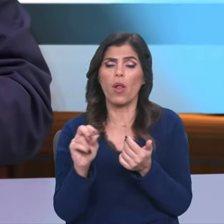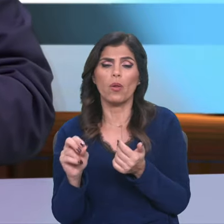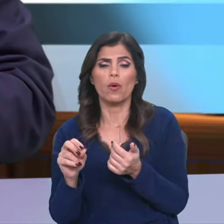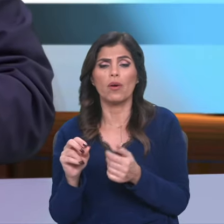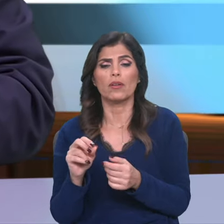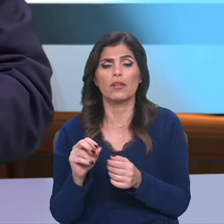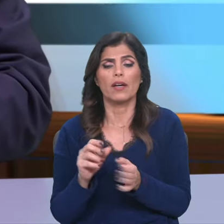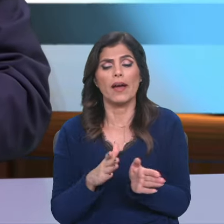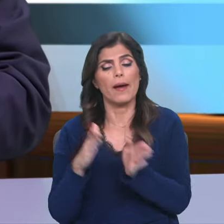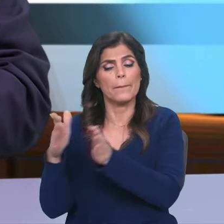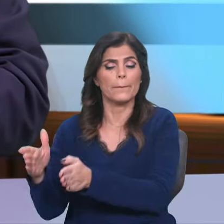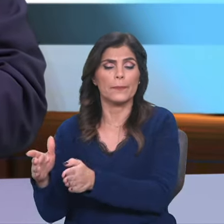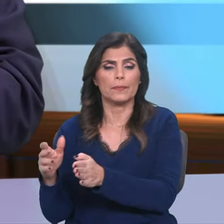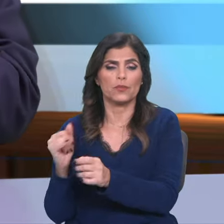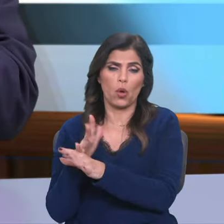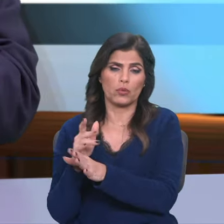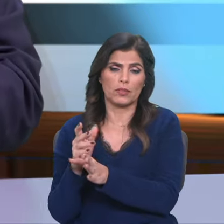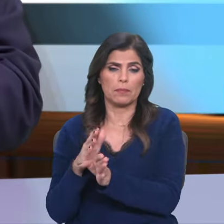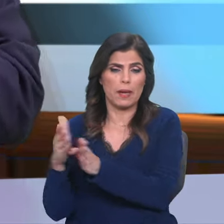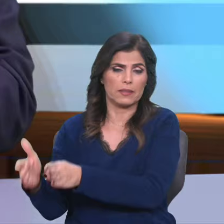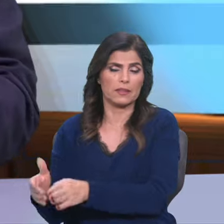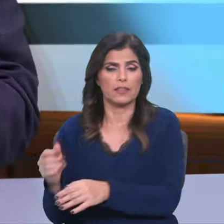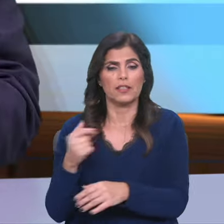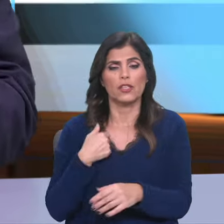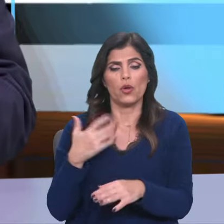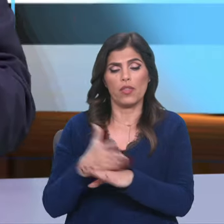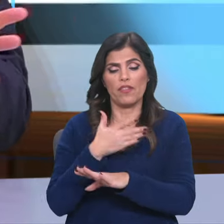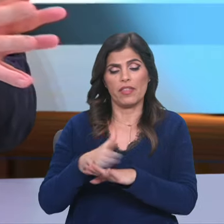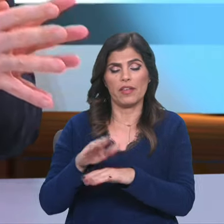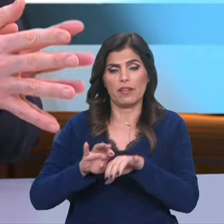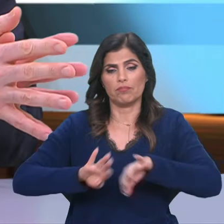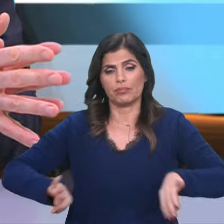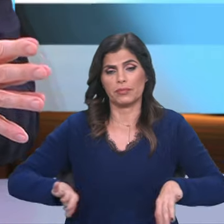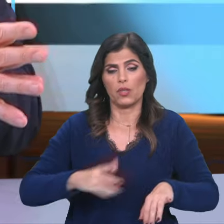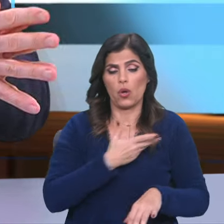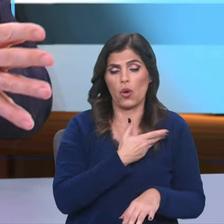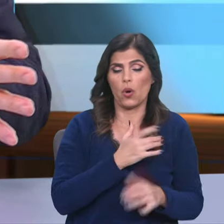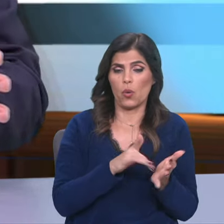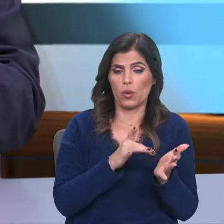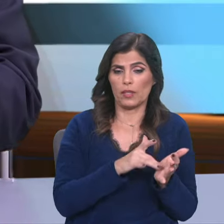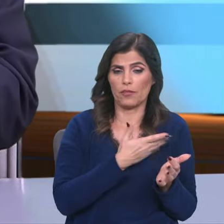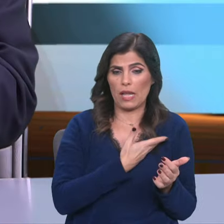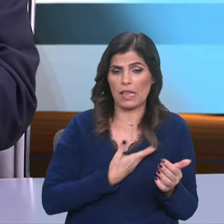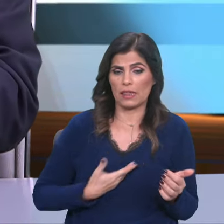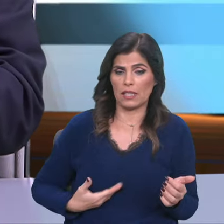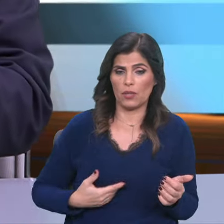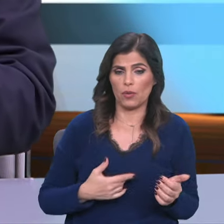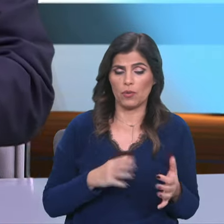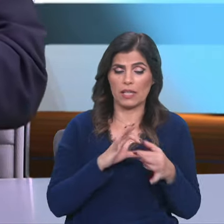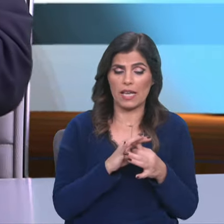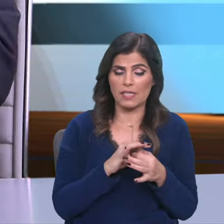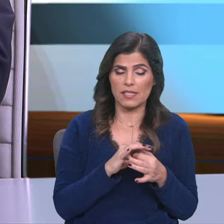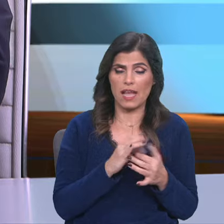mundo. Aliás, eu dividi o livro em duas partes. Antigo Testamento, Antiga Aliança, não é?